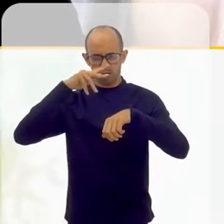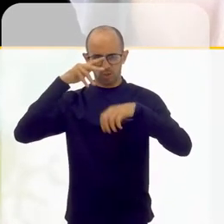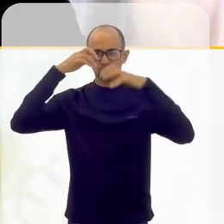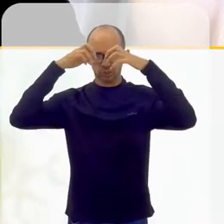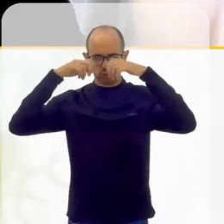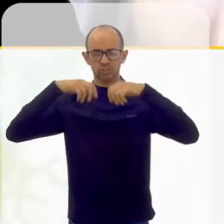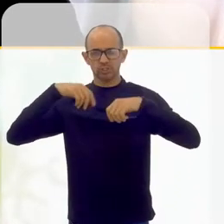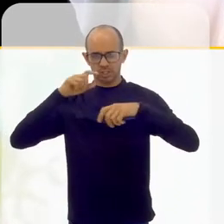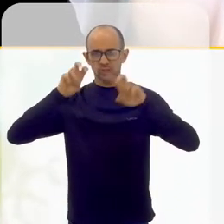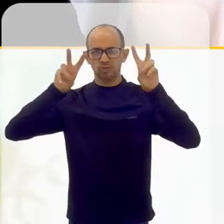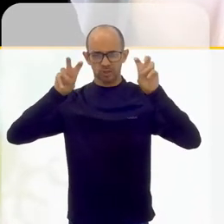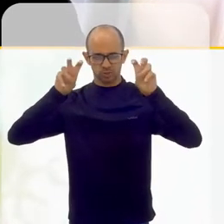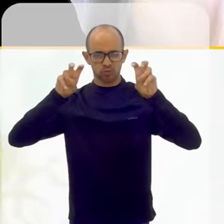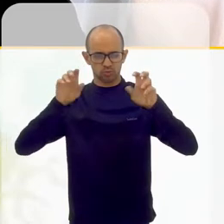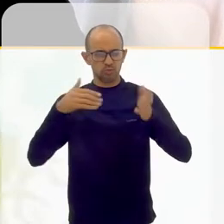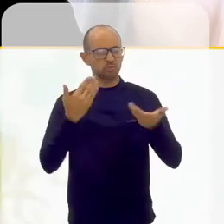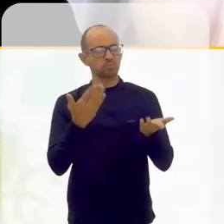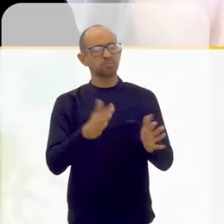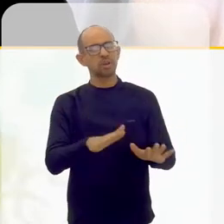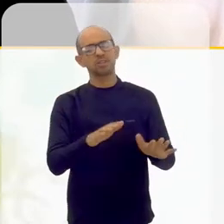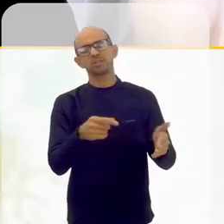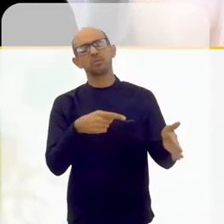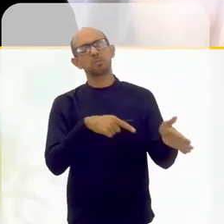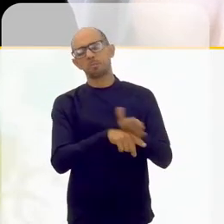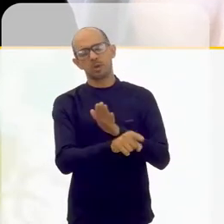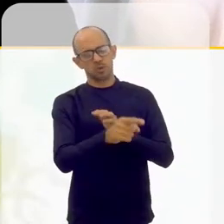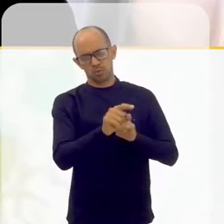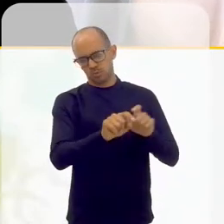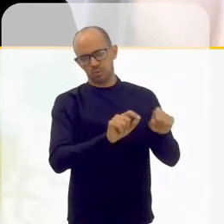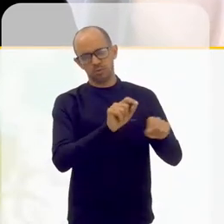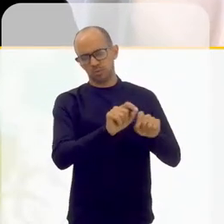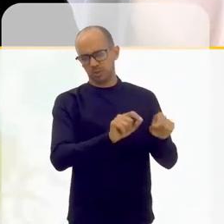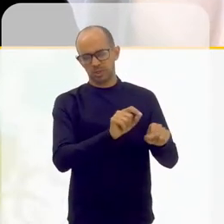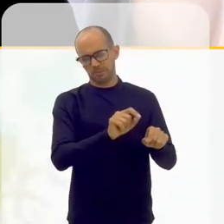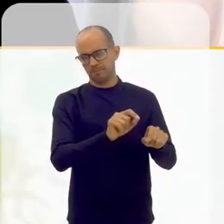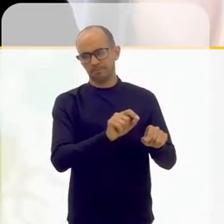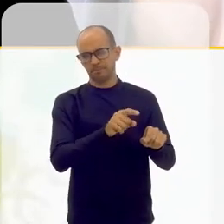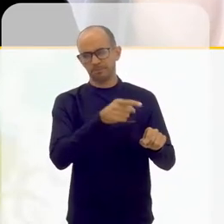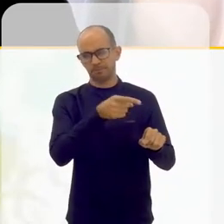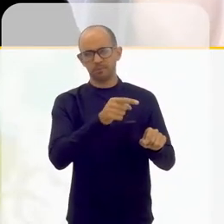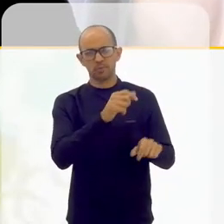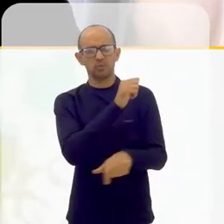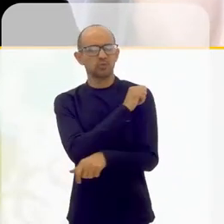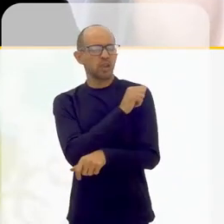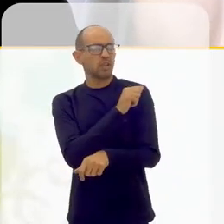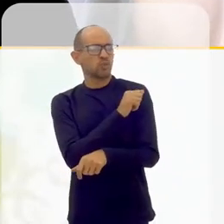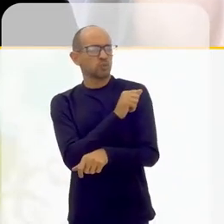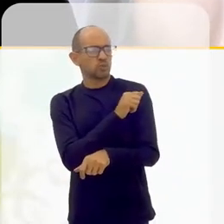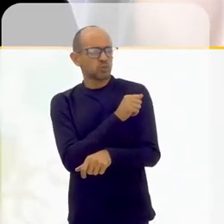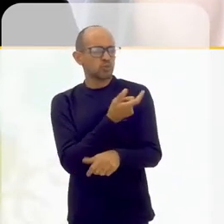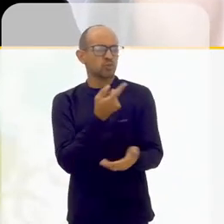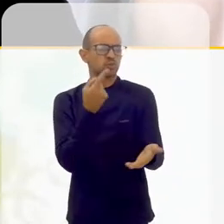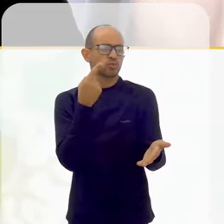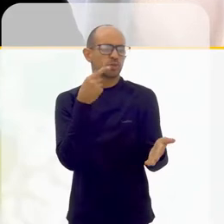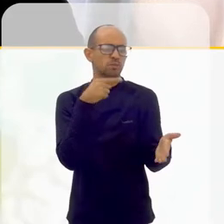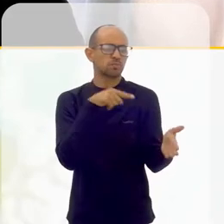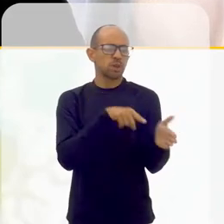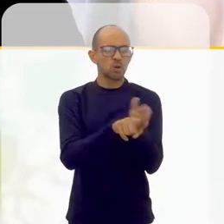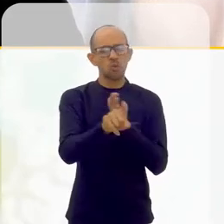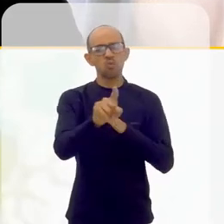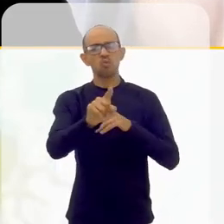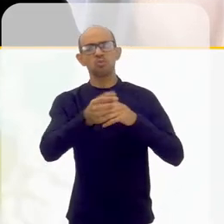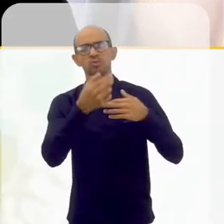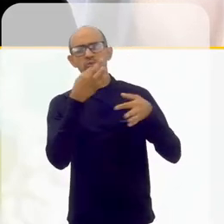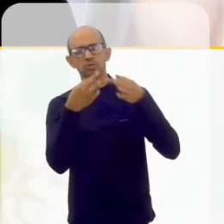torno de um assunto. Mas aí eu te pergunto, a questão do aluno, das perguntas, perguntas, dos